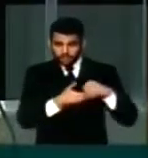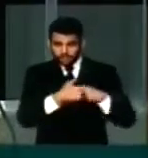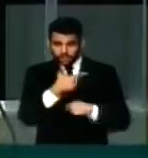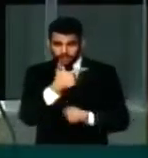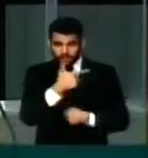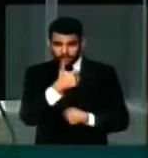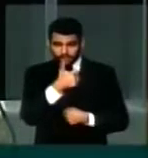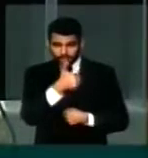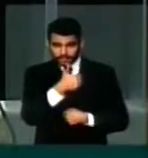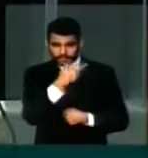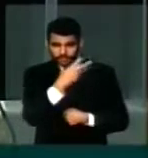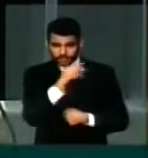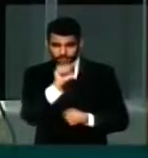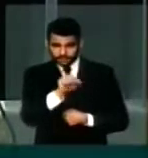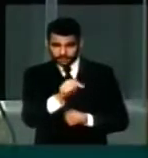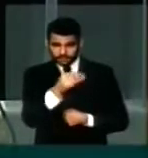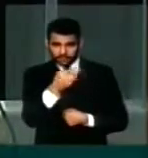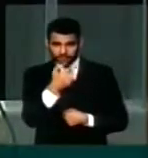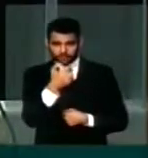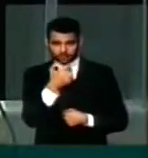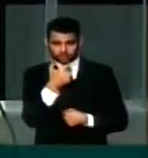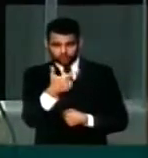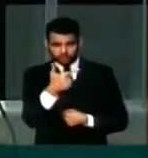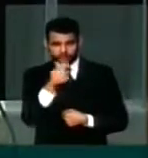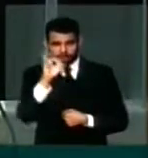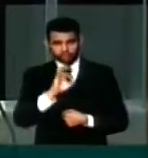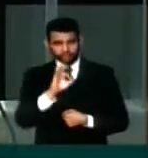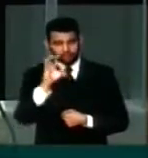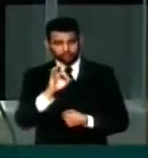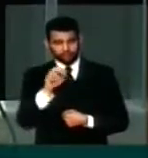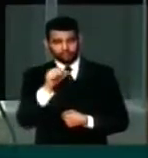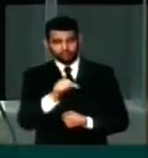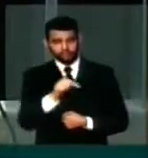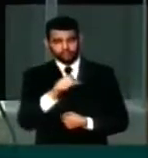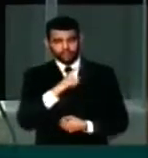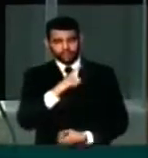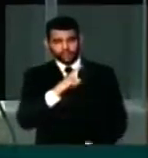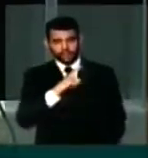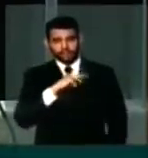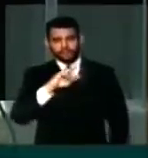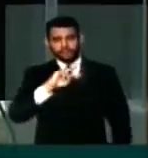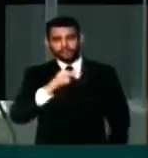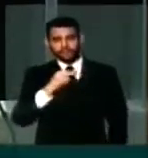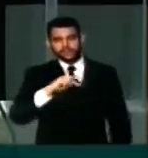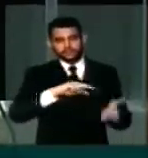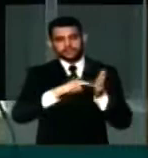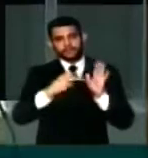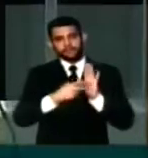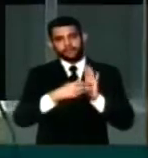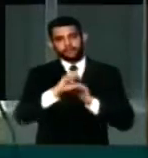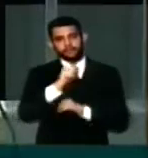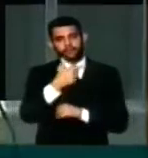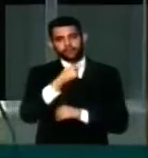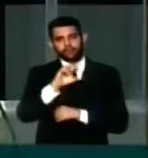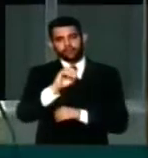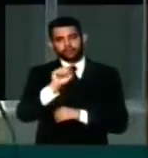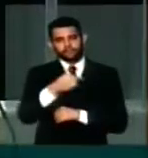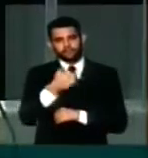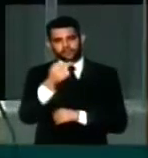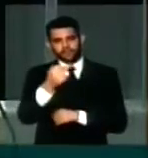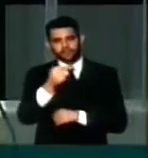de 13,2% da receita corrente líquida teria um significado de 84